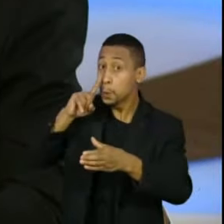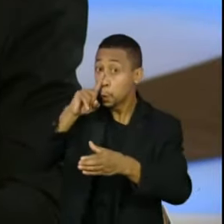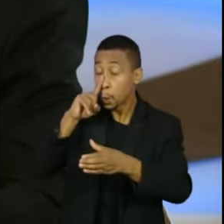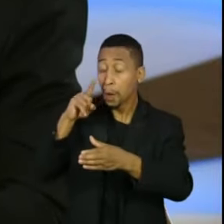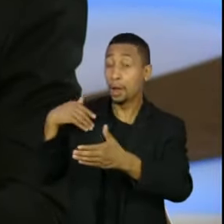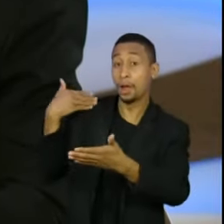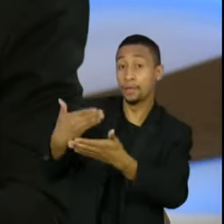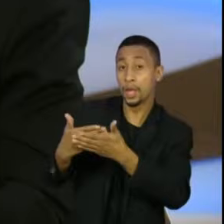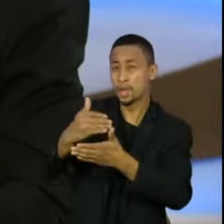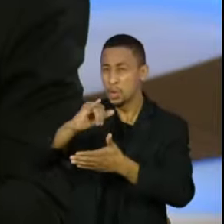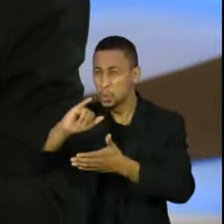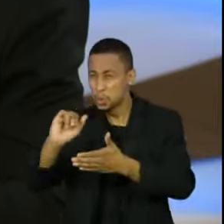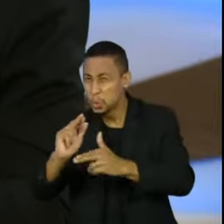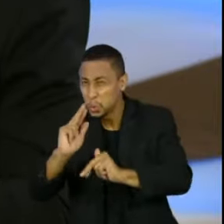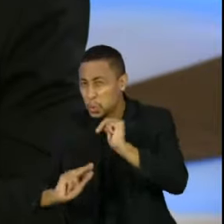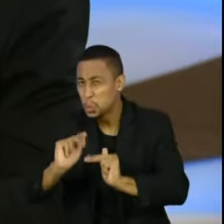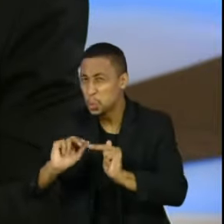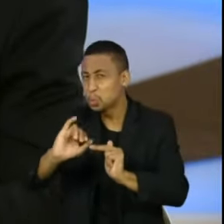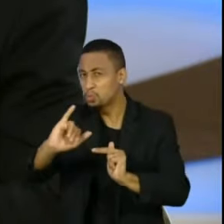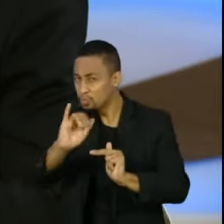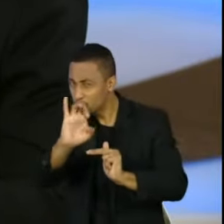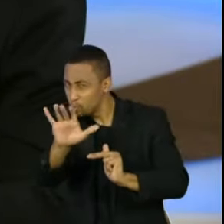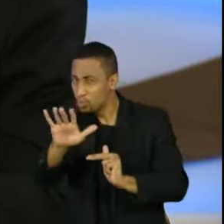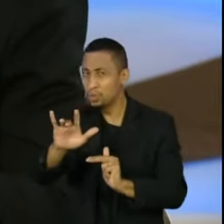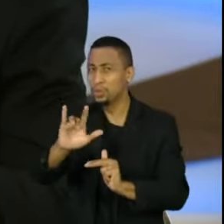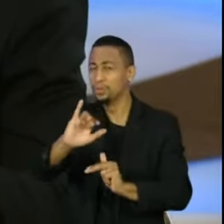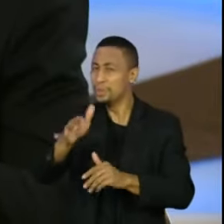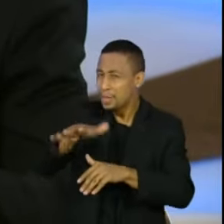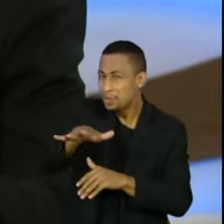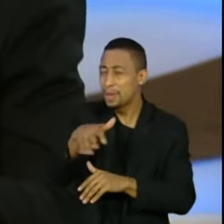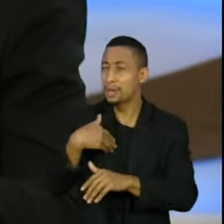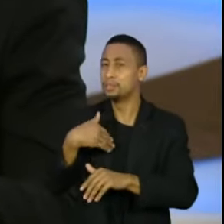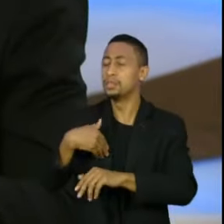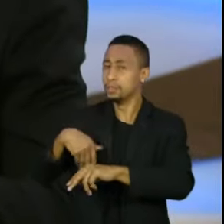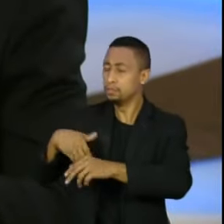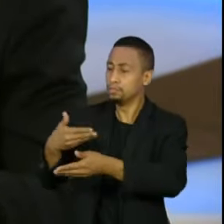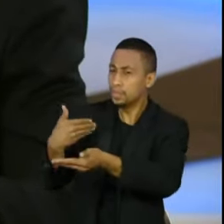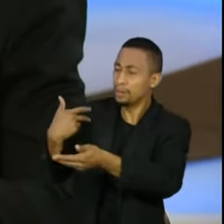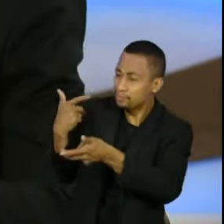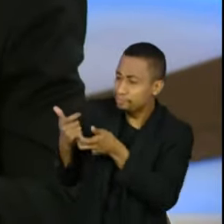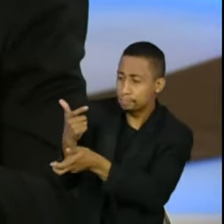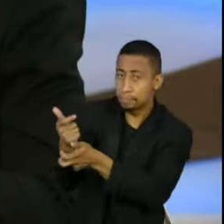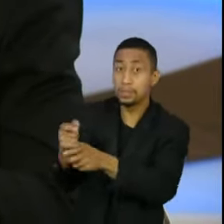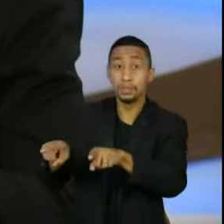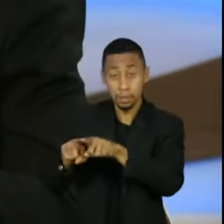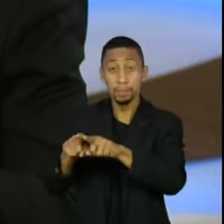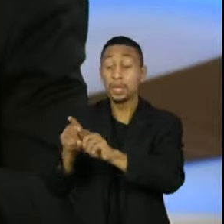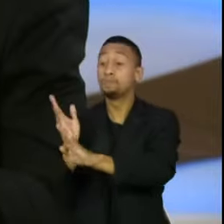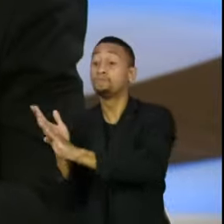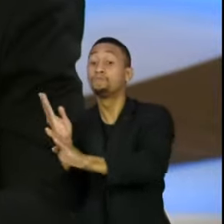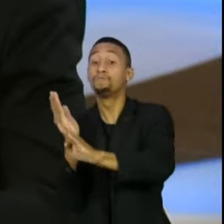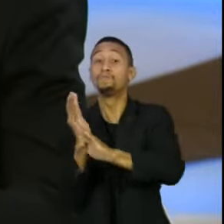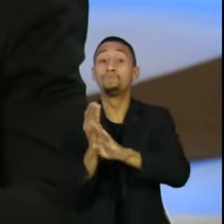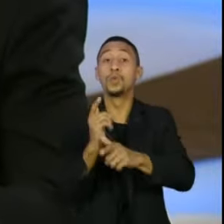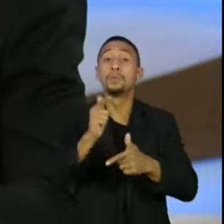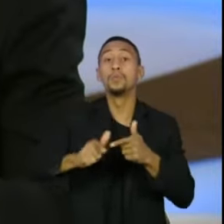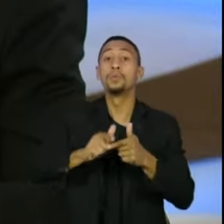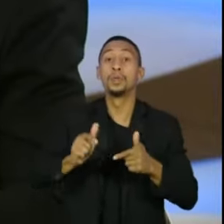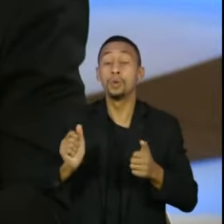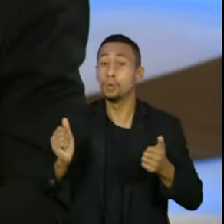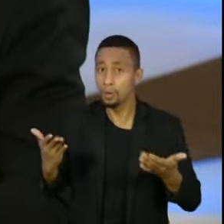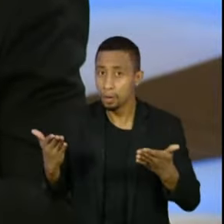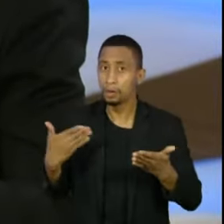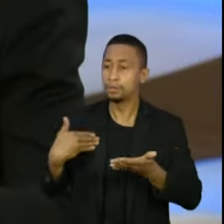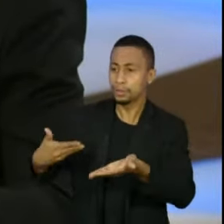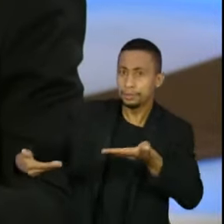até junho, julho. Agora nós temos que sentar mesmo e identificar quais são os problemas que existem nesse momento, nessa quadra histórica